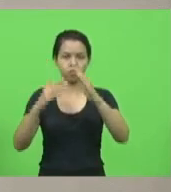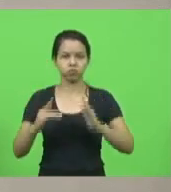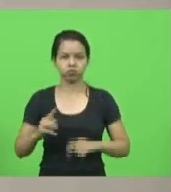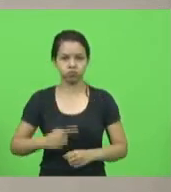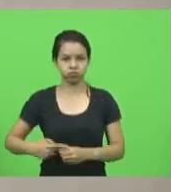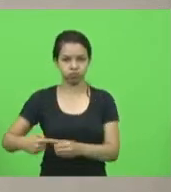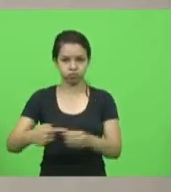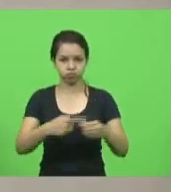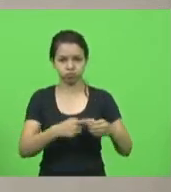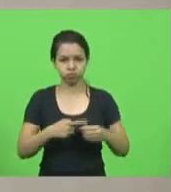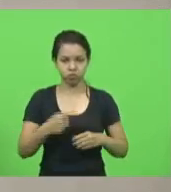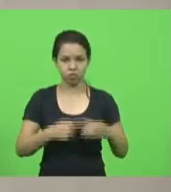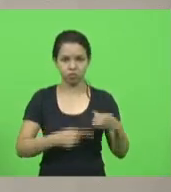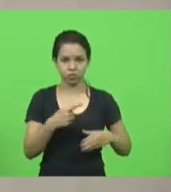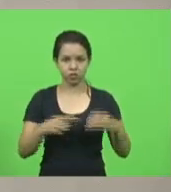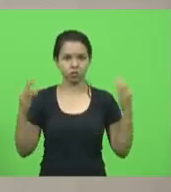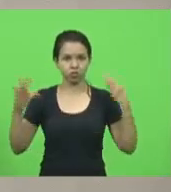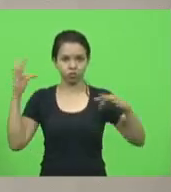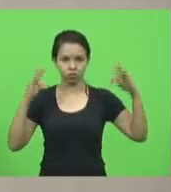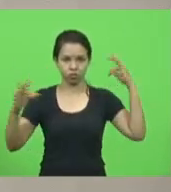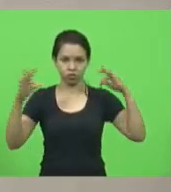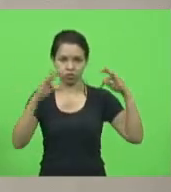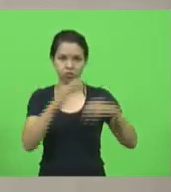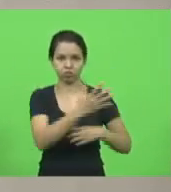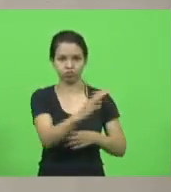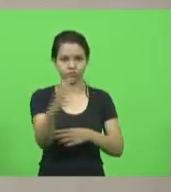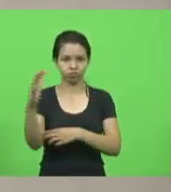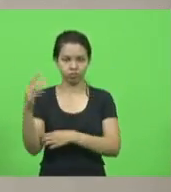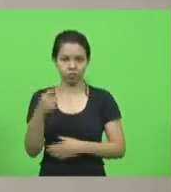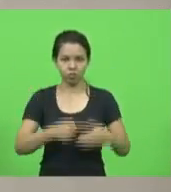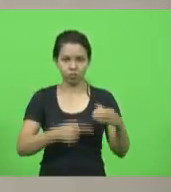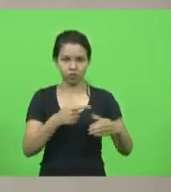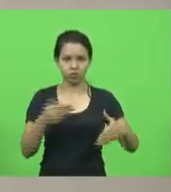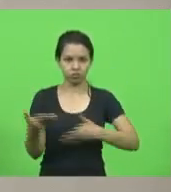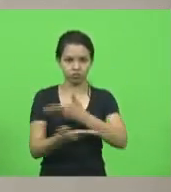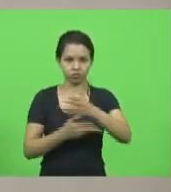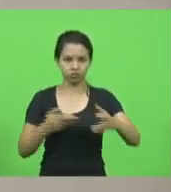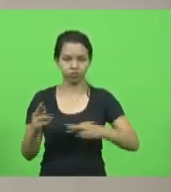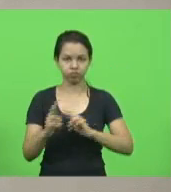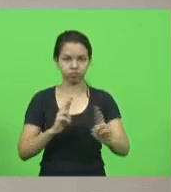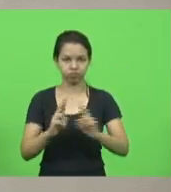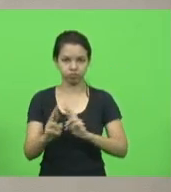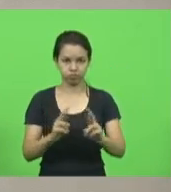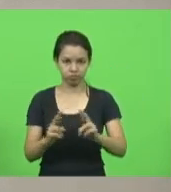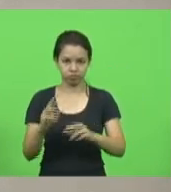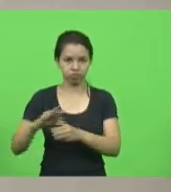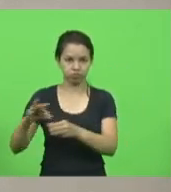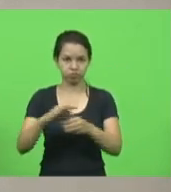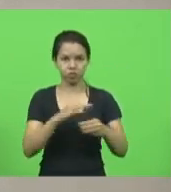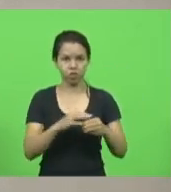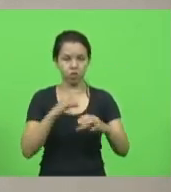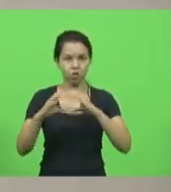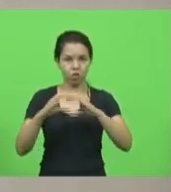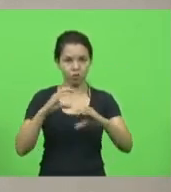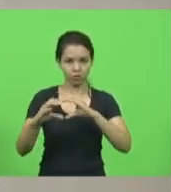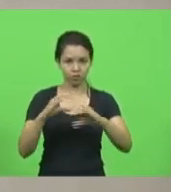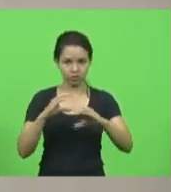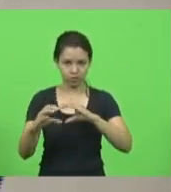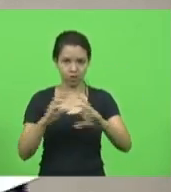Comissão de Turismo e Meio Ambiente, Comissão de Relacionamento Institucional, Comunicação, Relações